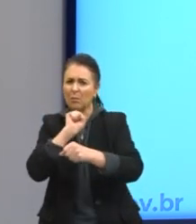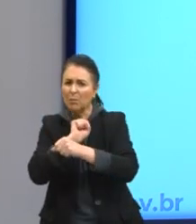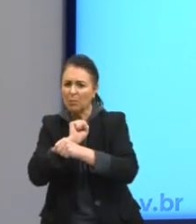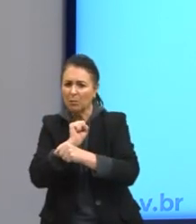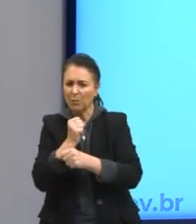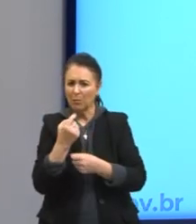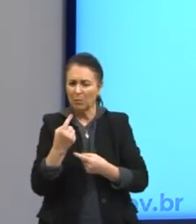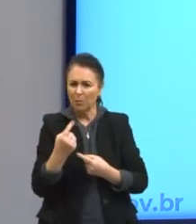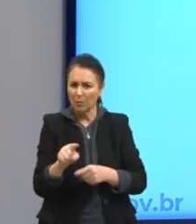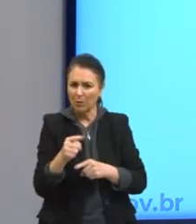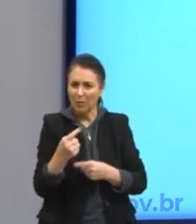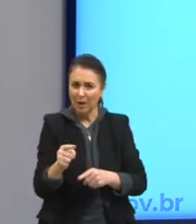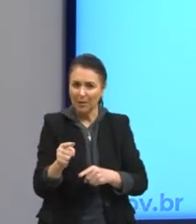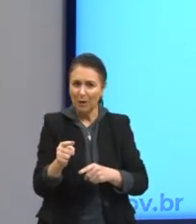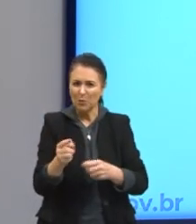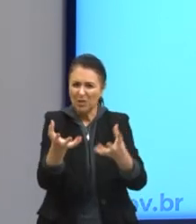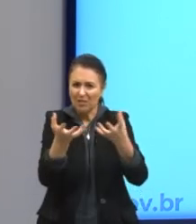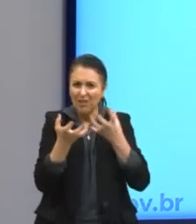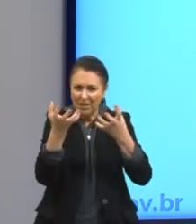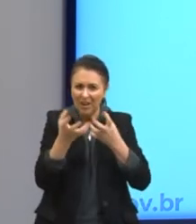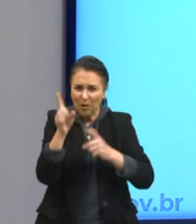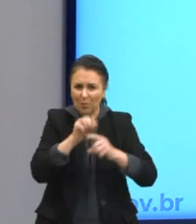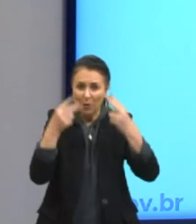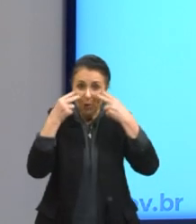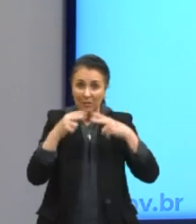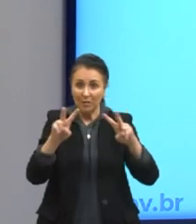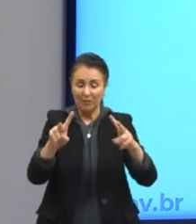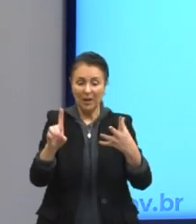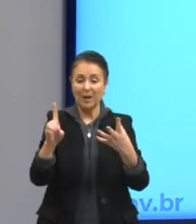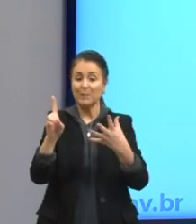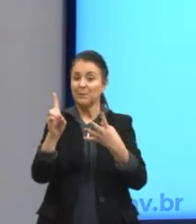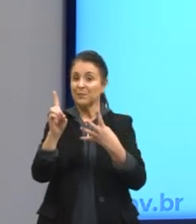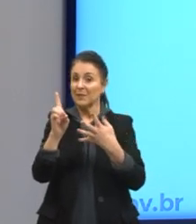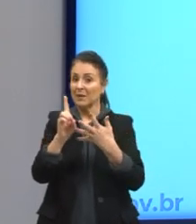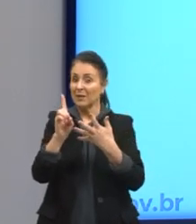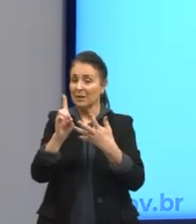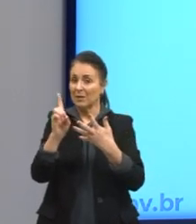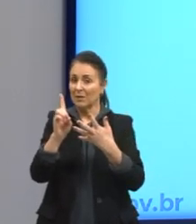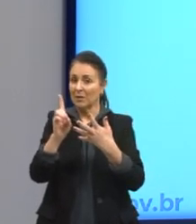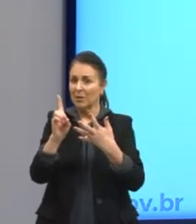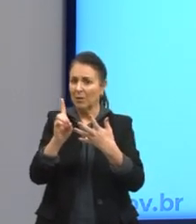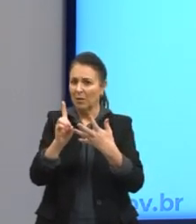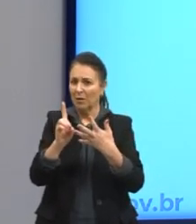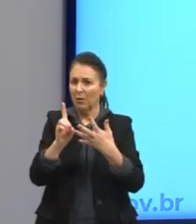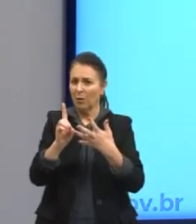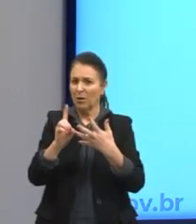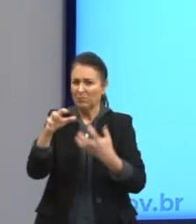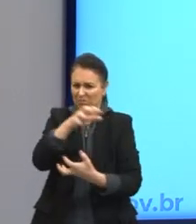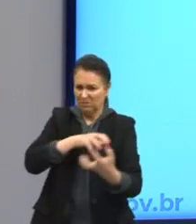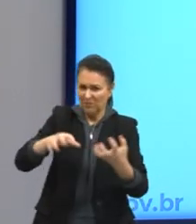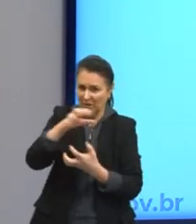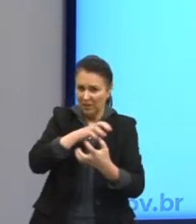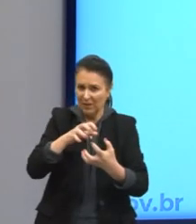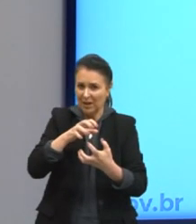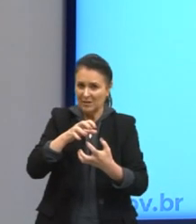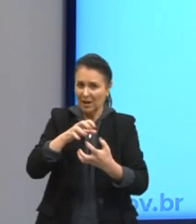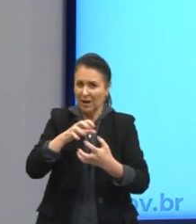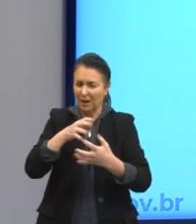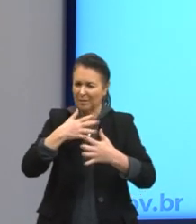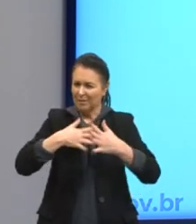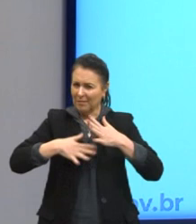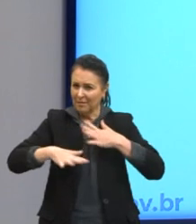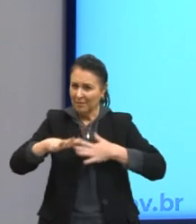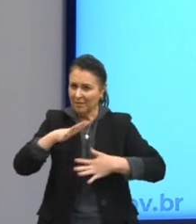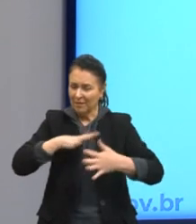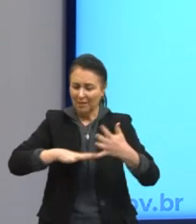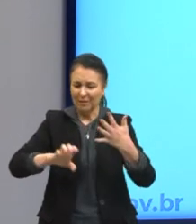pelo desejo platônico. Letra D, irreverência cultivada de forma cautelosa. Ou letra